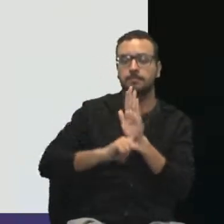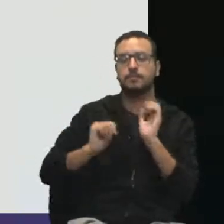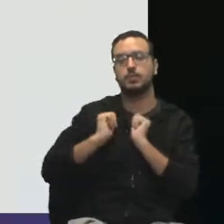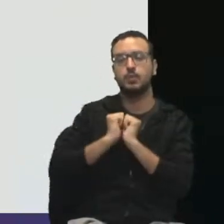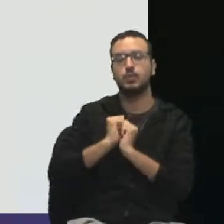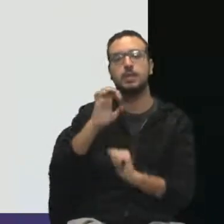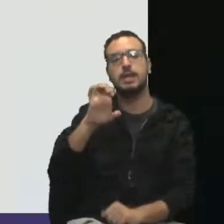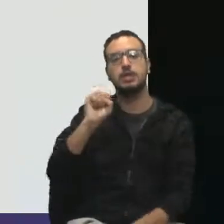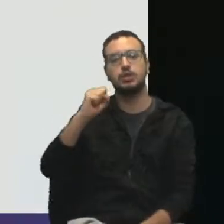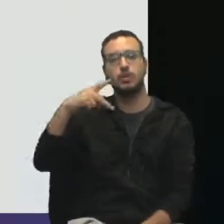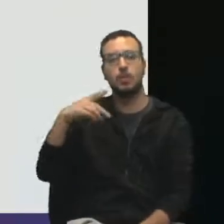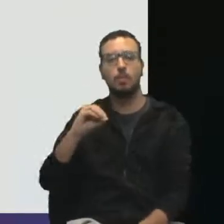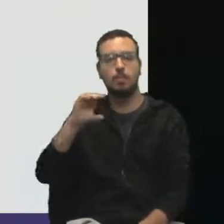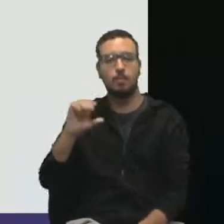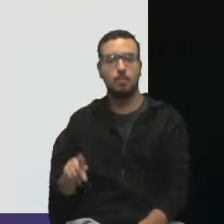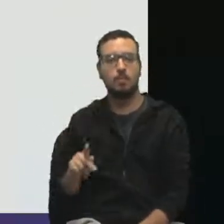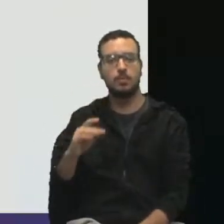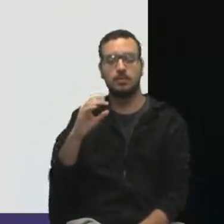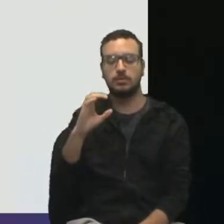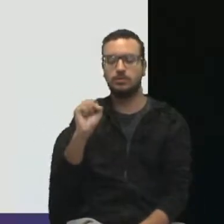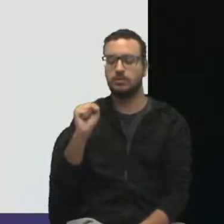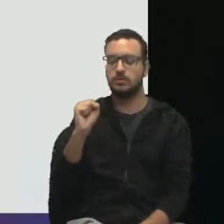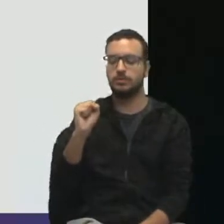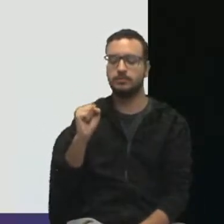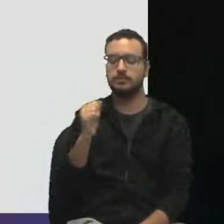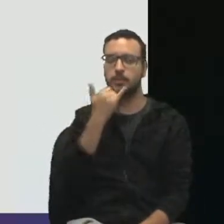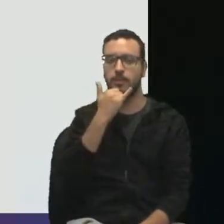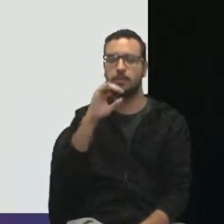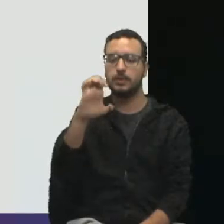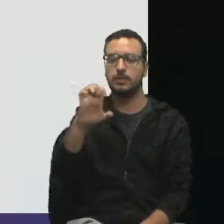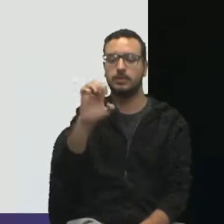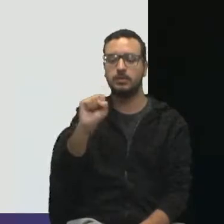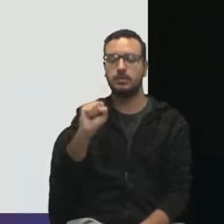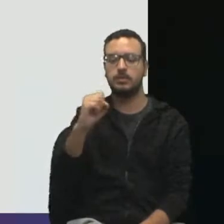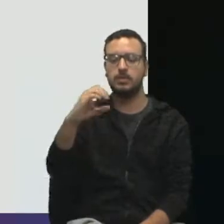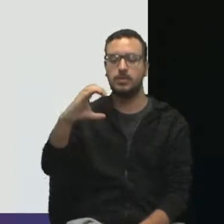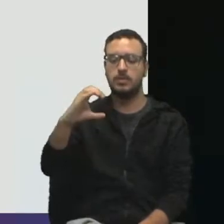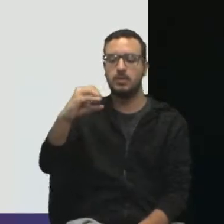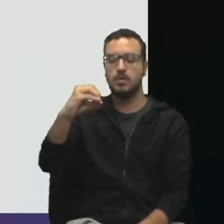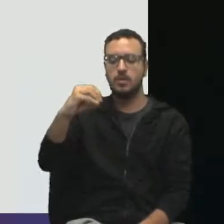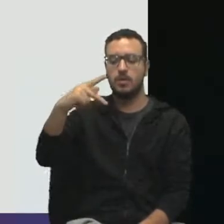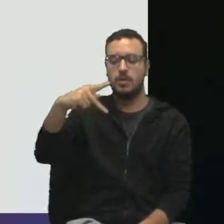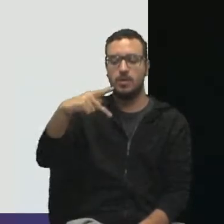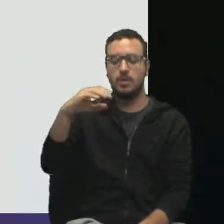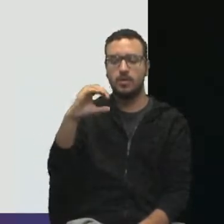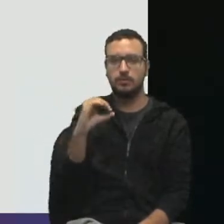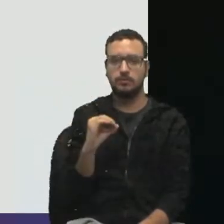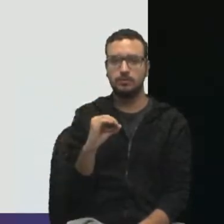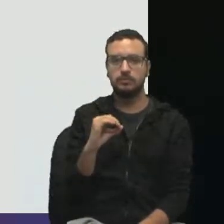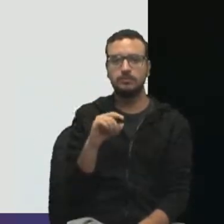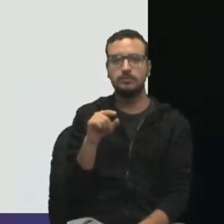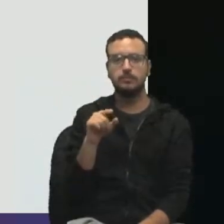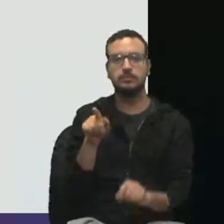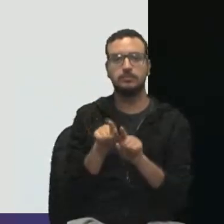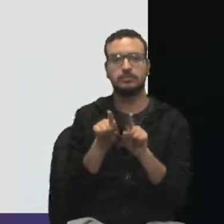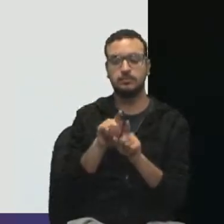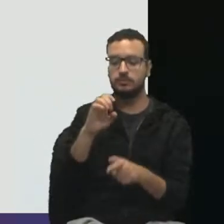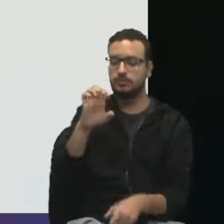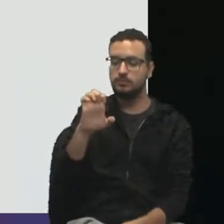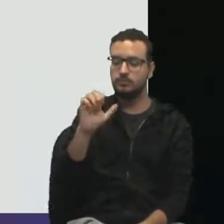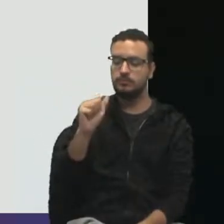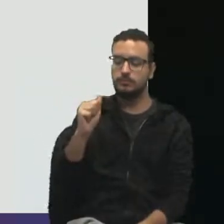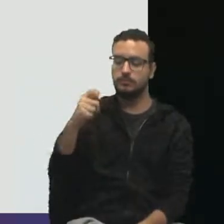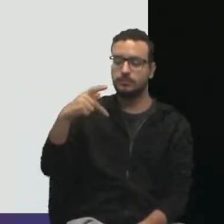Porque é lá no escopo e também lá na EAP que eu tenho todo o detalhamento, né? Passo a passo